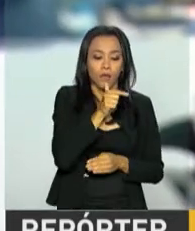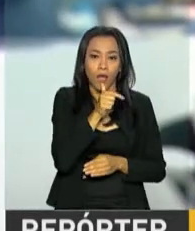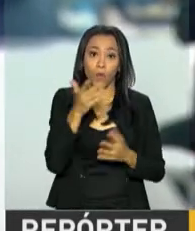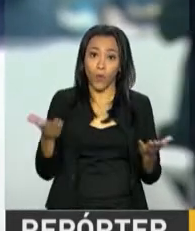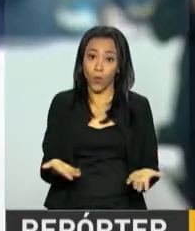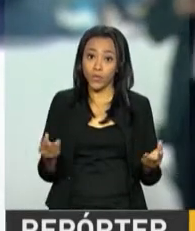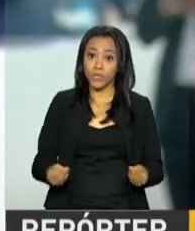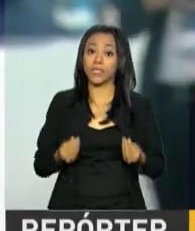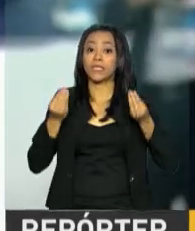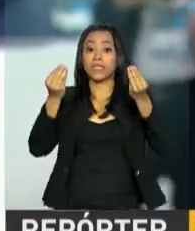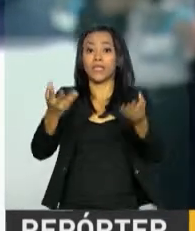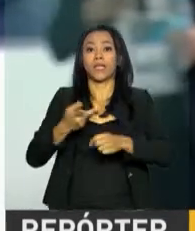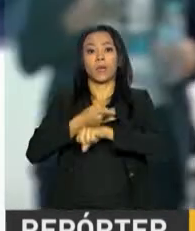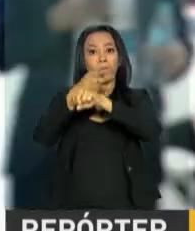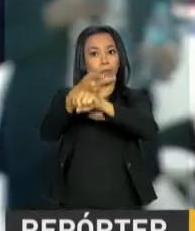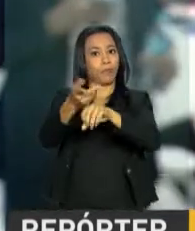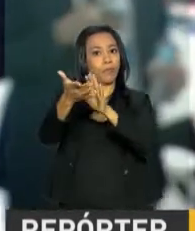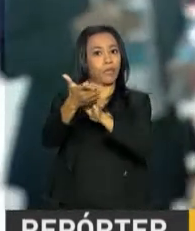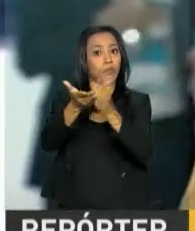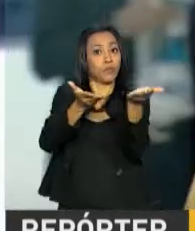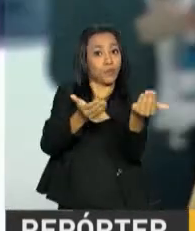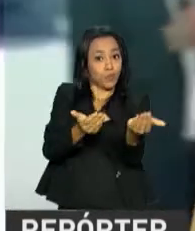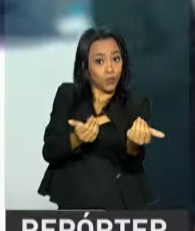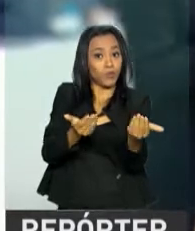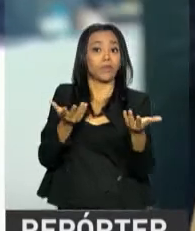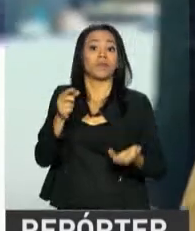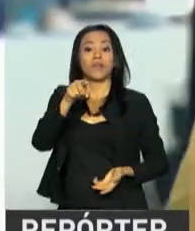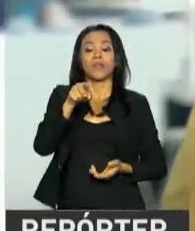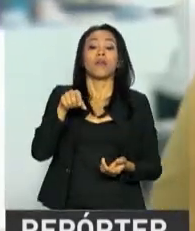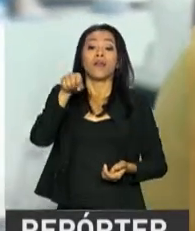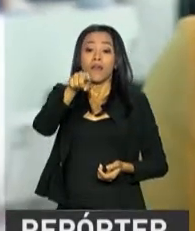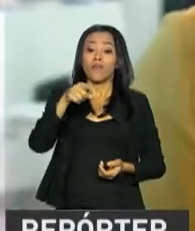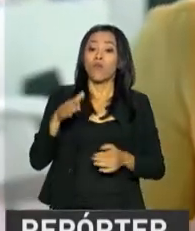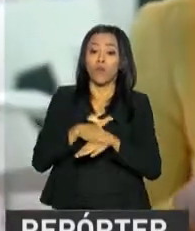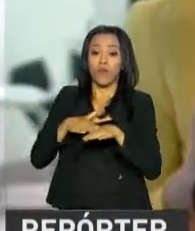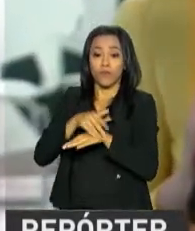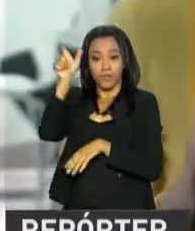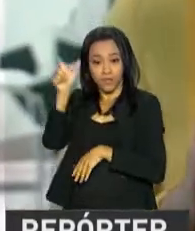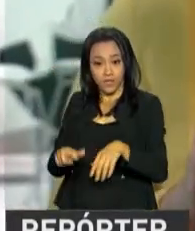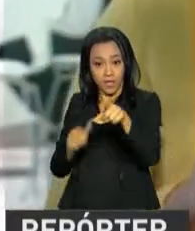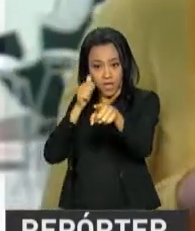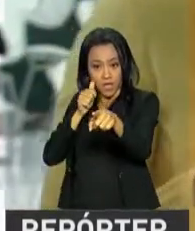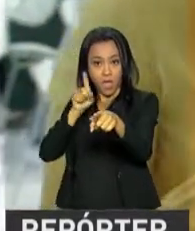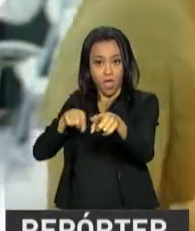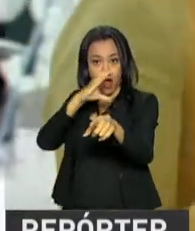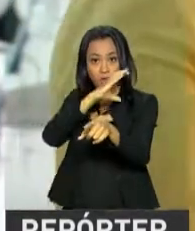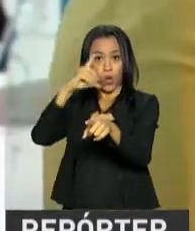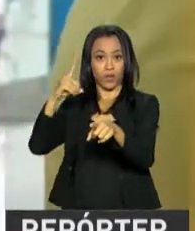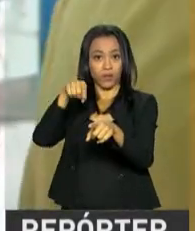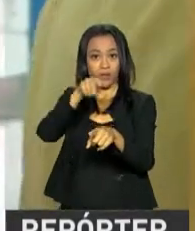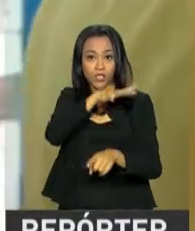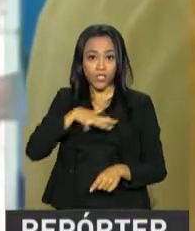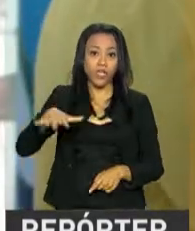dia de entrega do Prêmio Jovem da Água de Estocolmo. Sobre esse assunto eu vou conversar com a Ana Carolina Deveza, que é a coordenadora-geral do Prêmio. Ana Carolina,